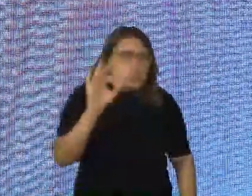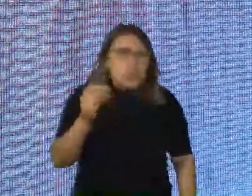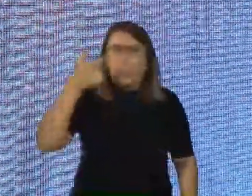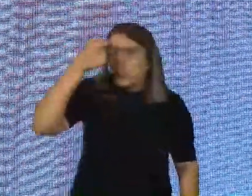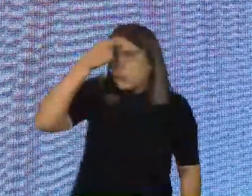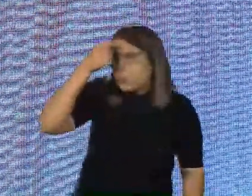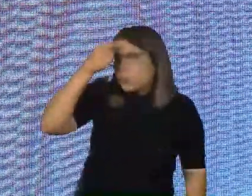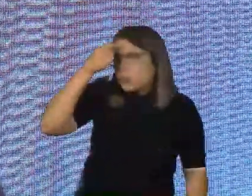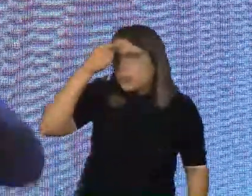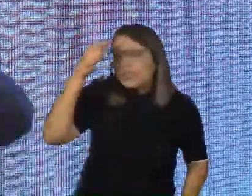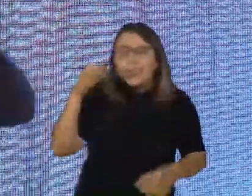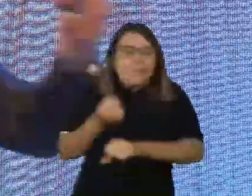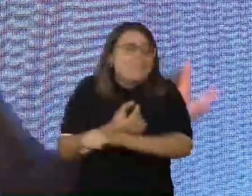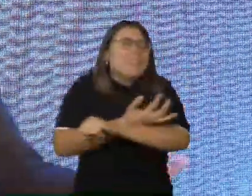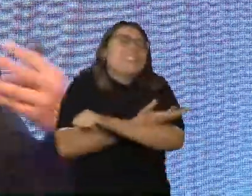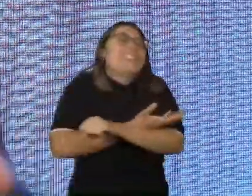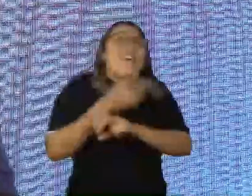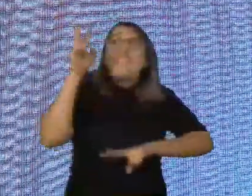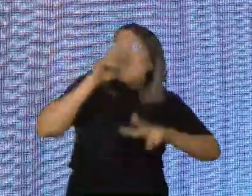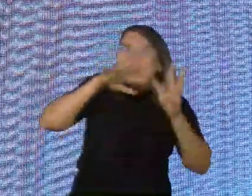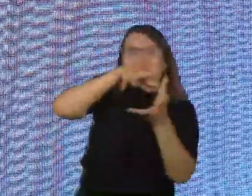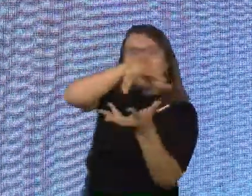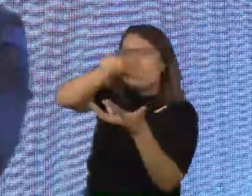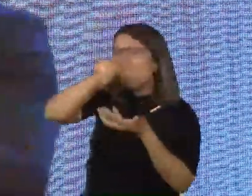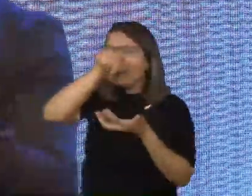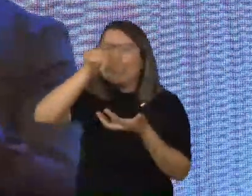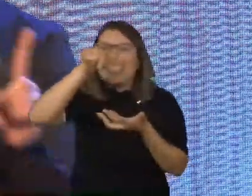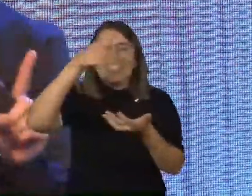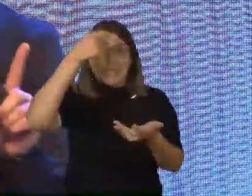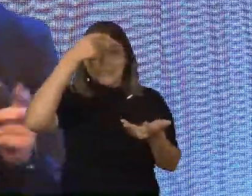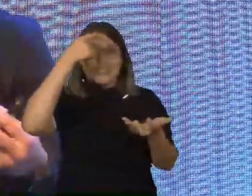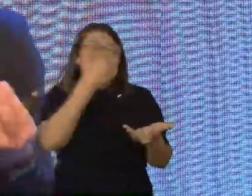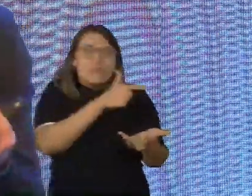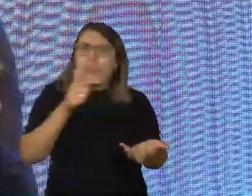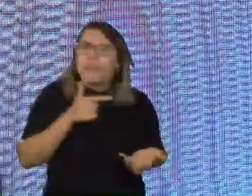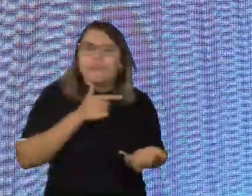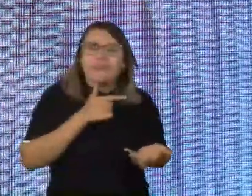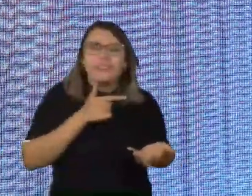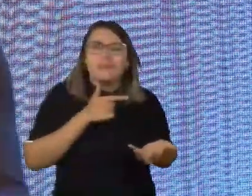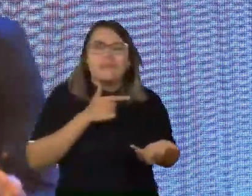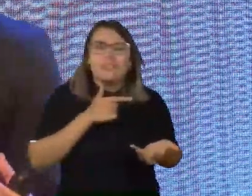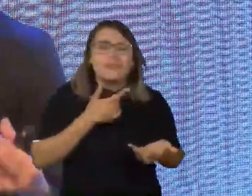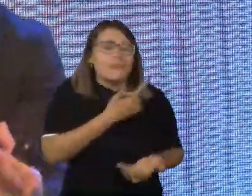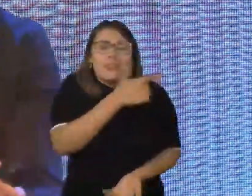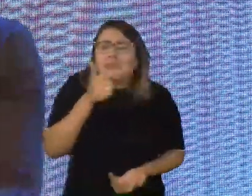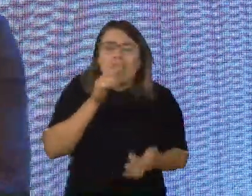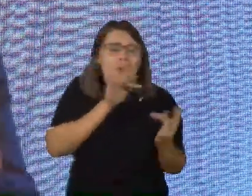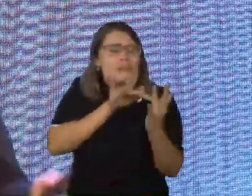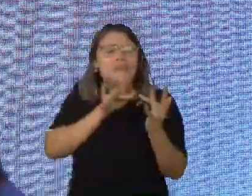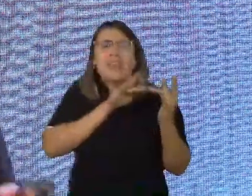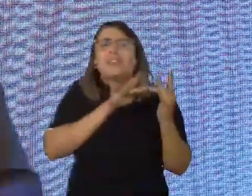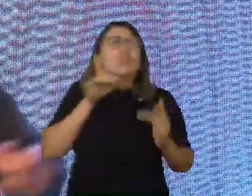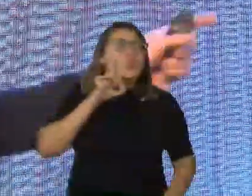a gente sente, as emoções, enxerga o mundo e opera, está numa mente que a gente não tem consciência, a gente não tem acesso